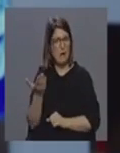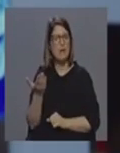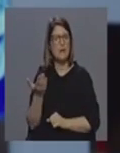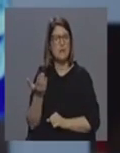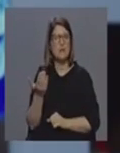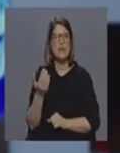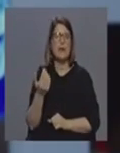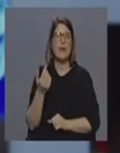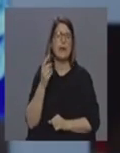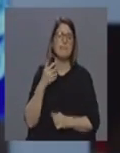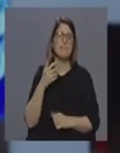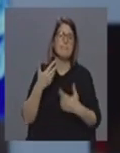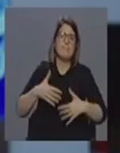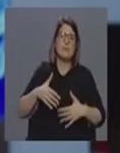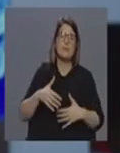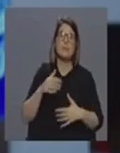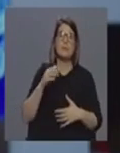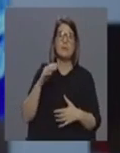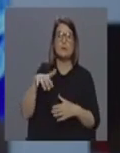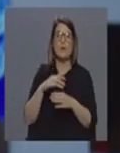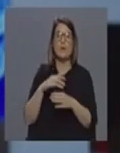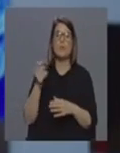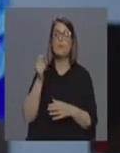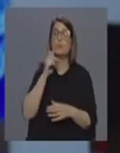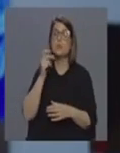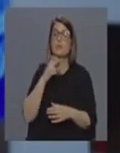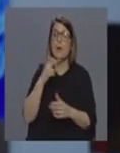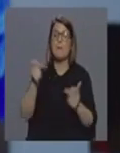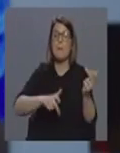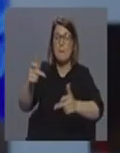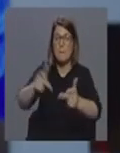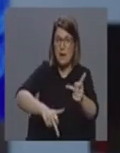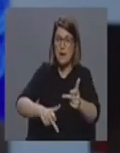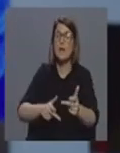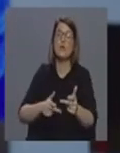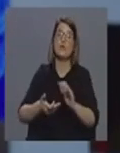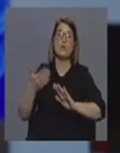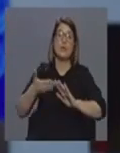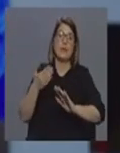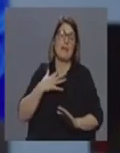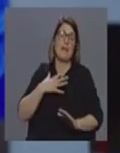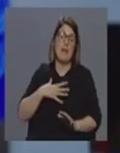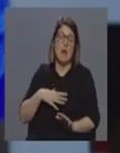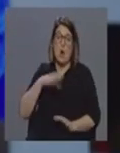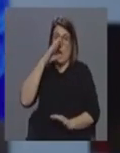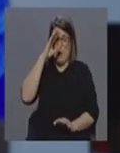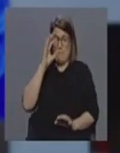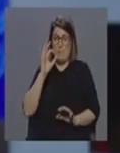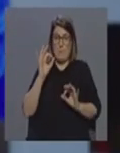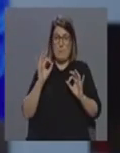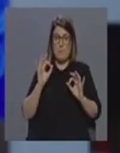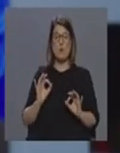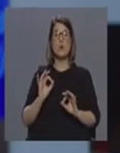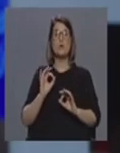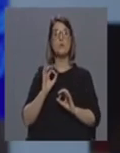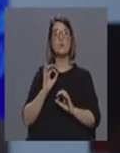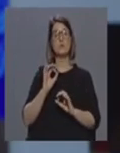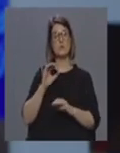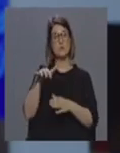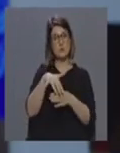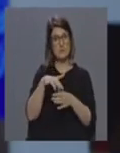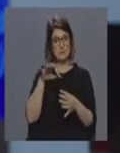dentro dos cenários ao FIOCAP que se nos afiguram de evolução do surto e por isso é que nós queremos prontificar o quanto antes depois também todas as estruturas para o efeito